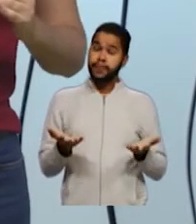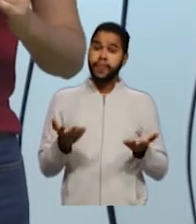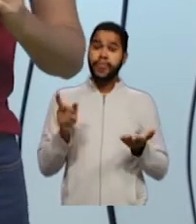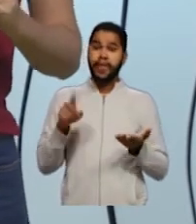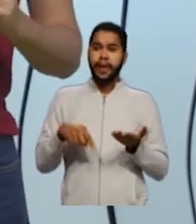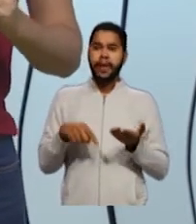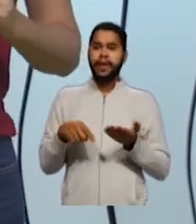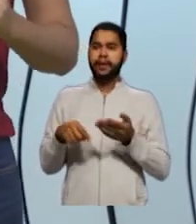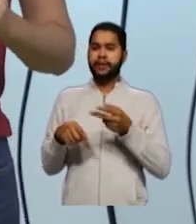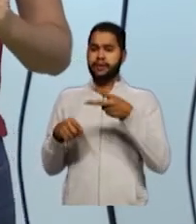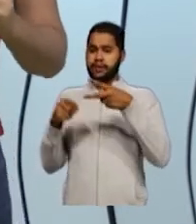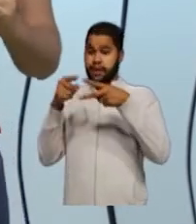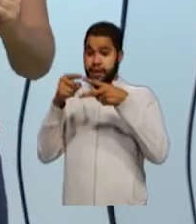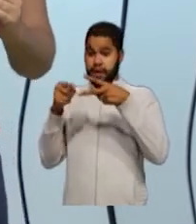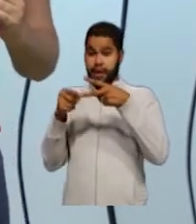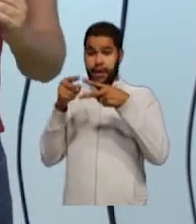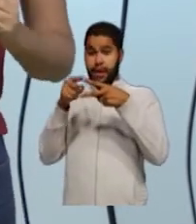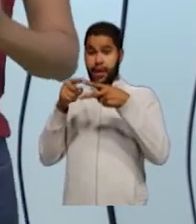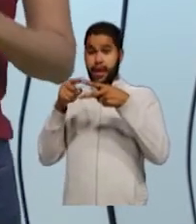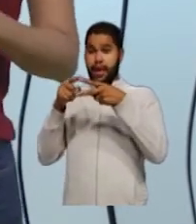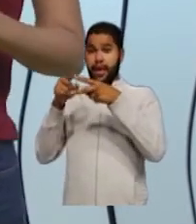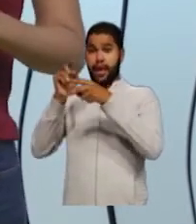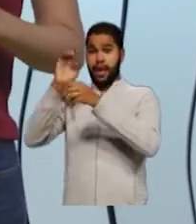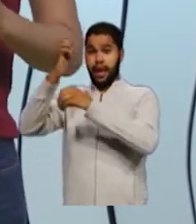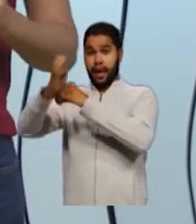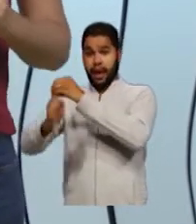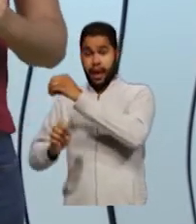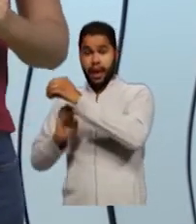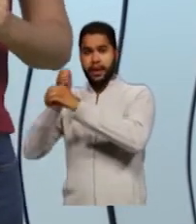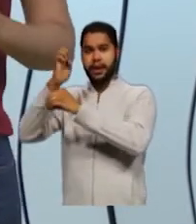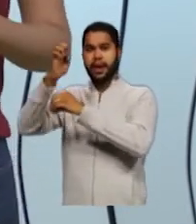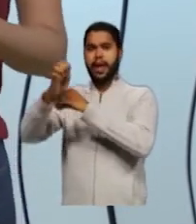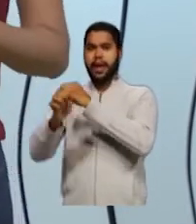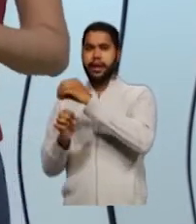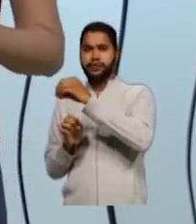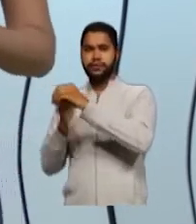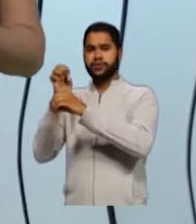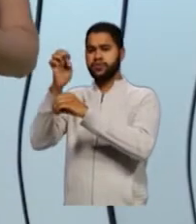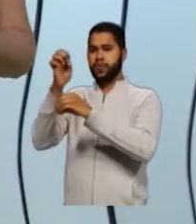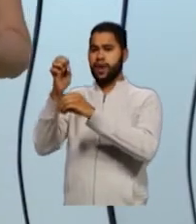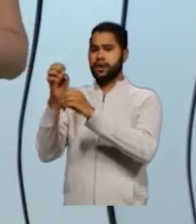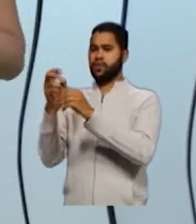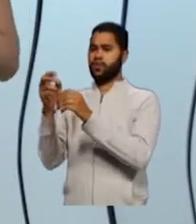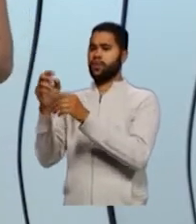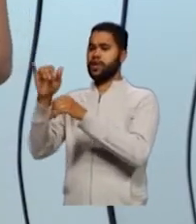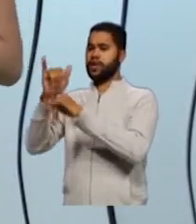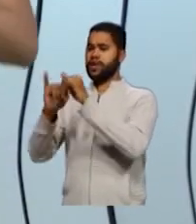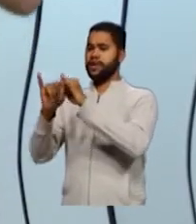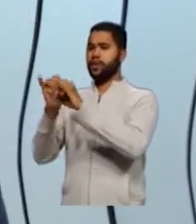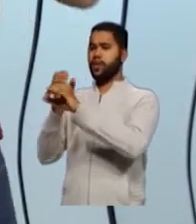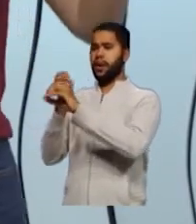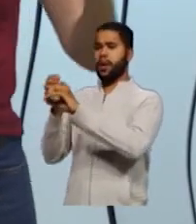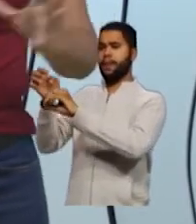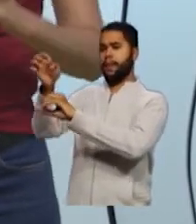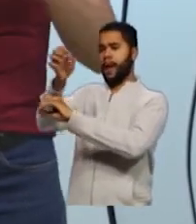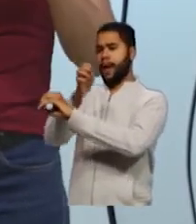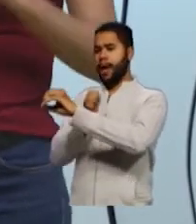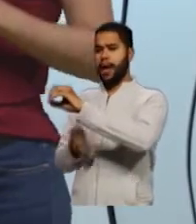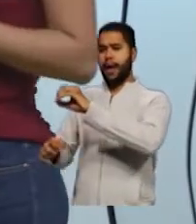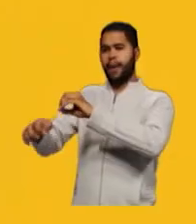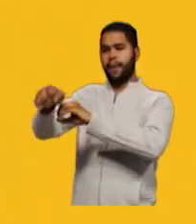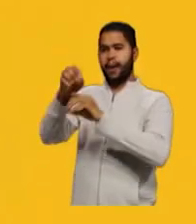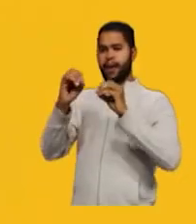par de elétron, ele começa a flutuar entre os dois elementos, dentro dessa